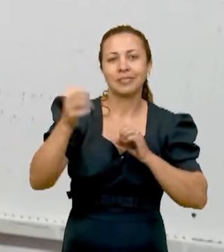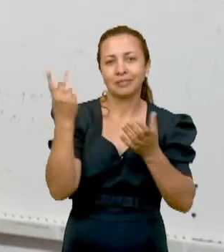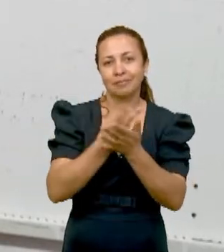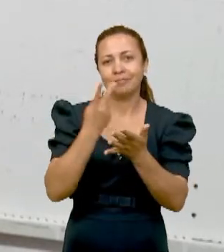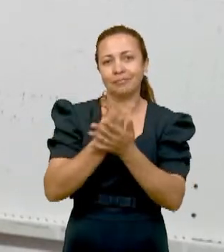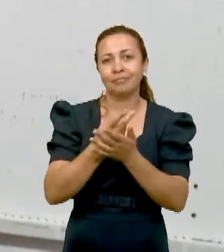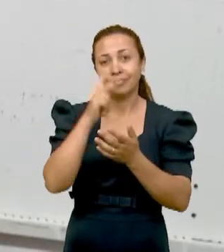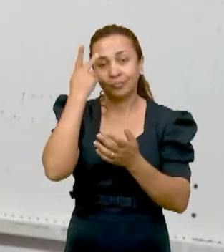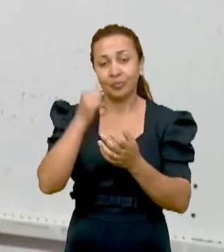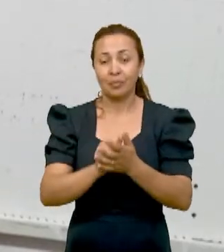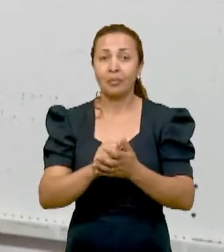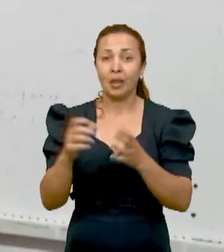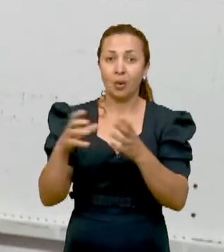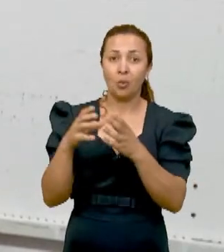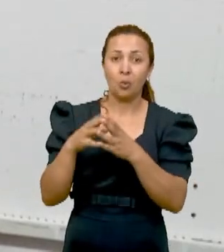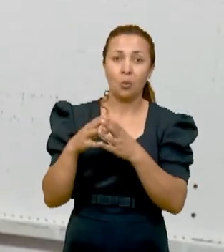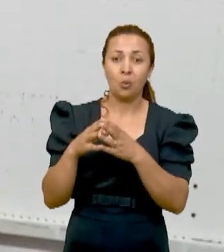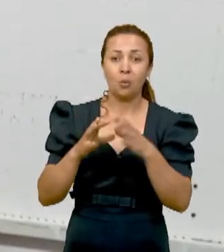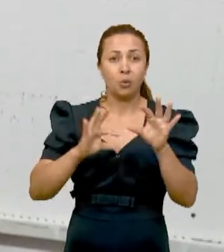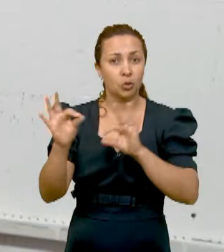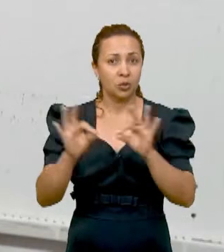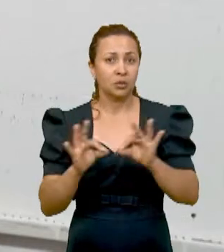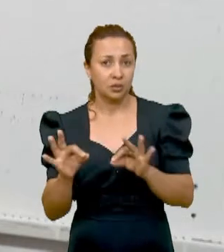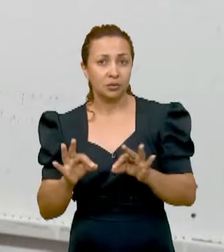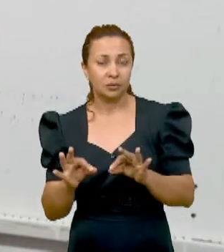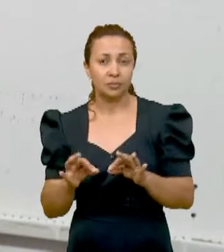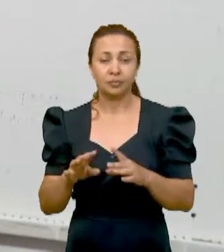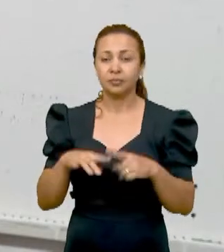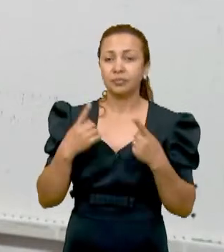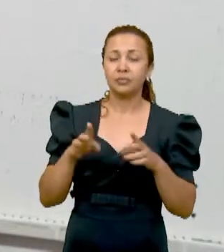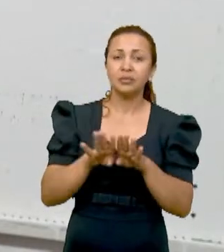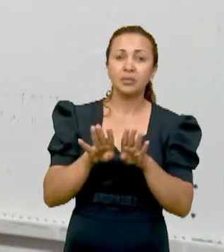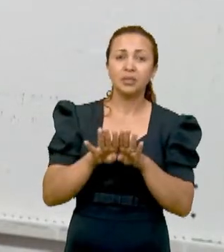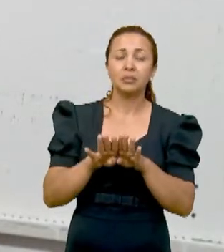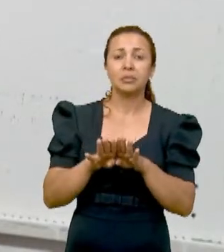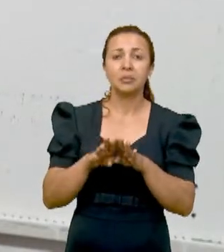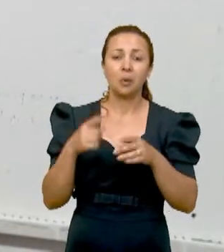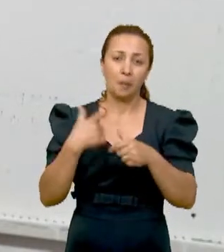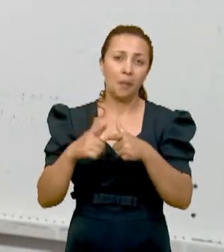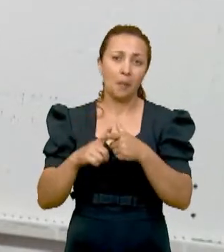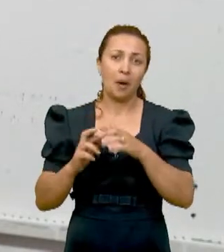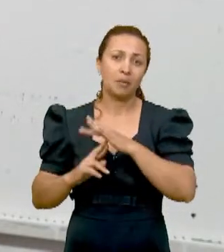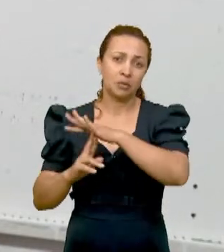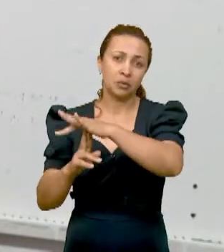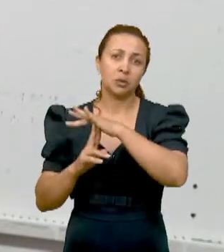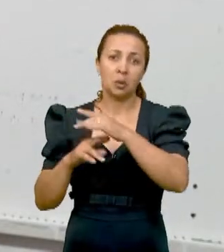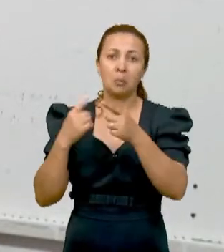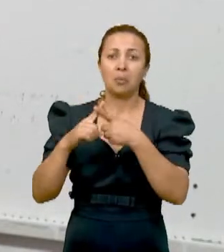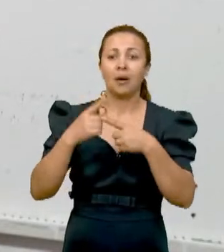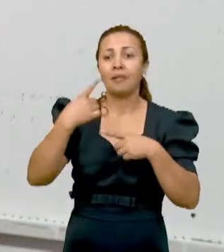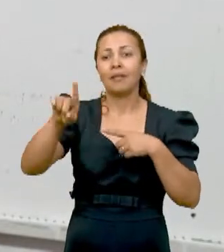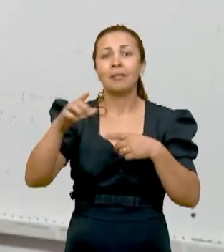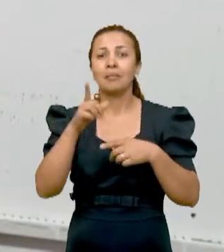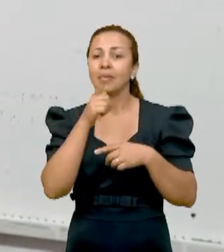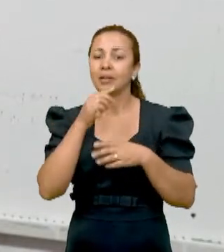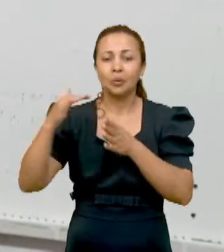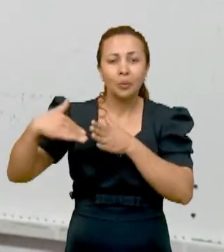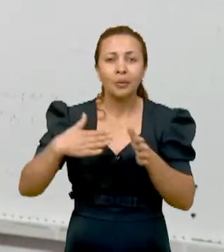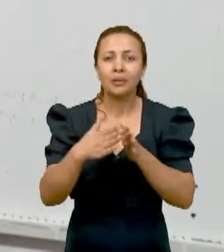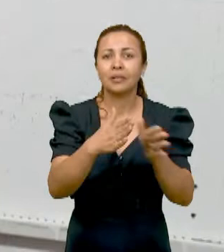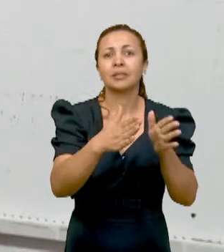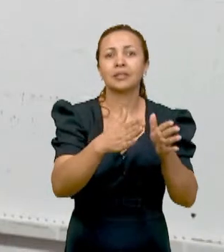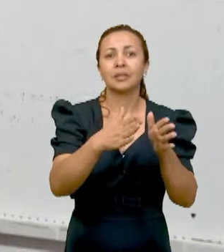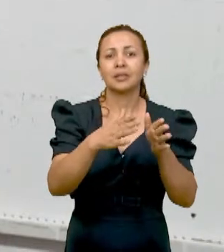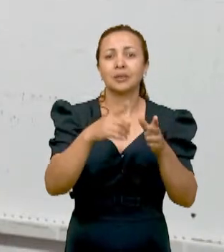Então, para a companhia de saneamento, é um problema operacional. Além disso, tem o problema de meio ambiente quando a gente lança no óleo. O óleo tem a capacidade de